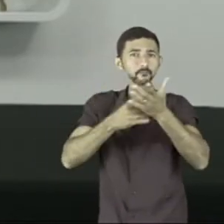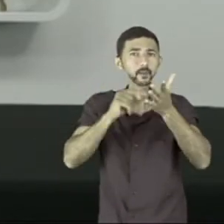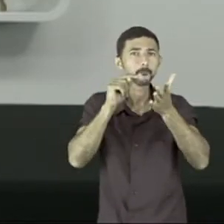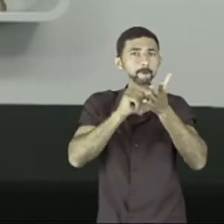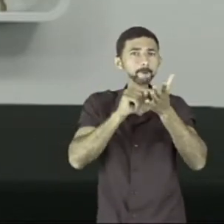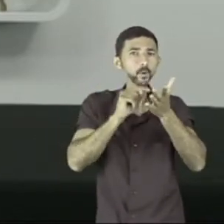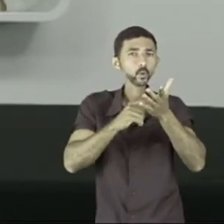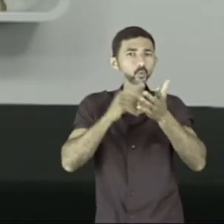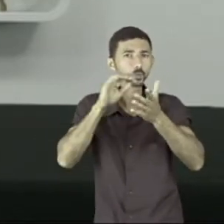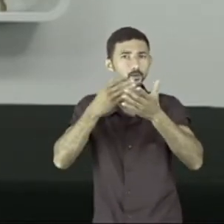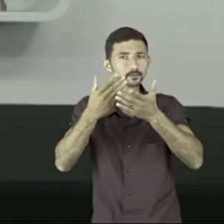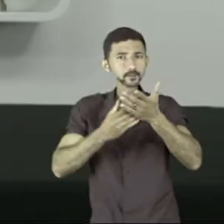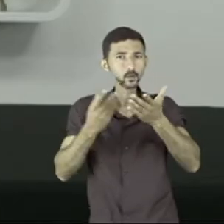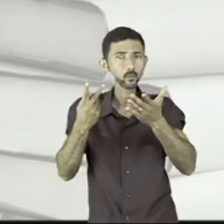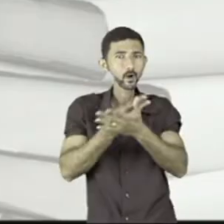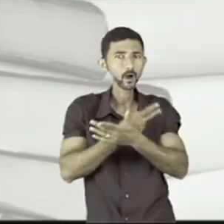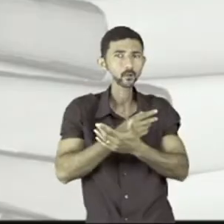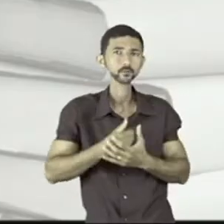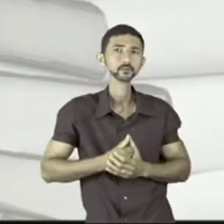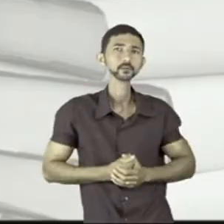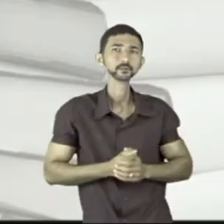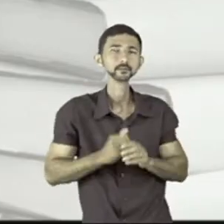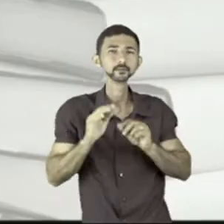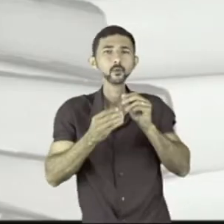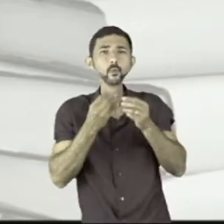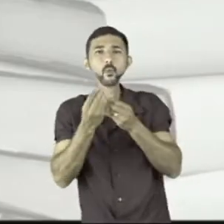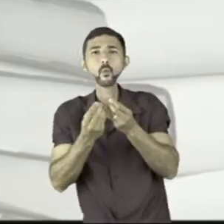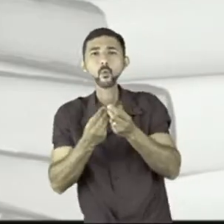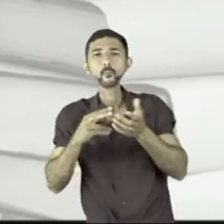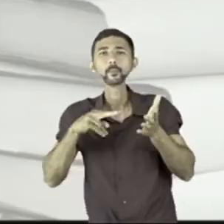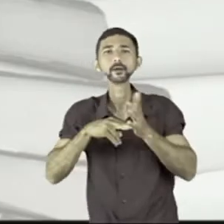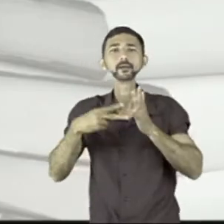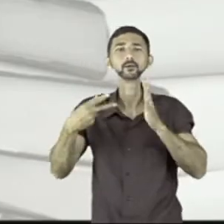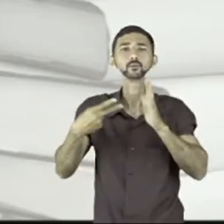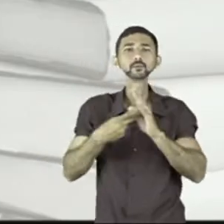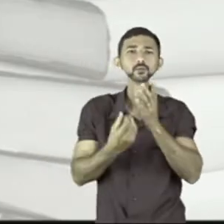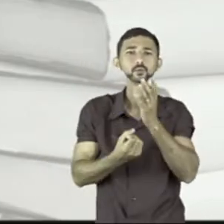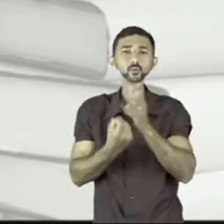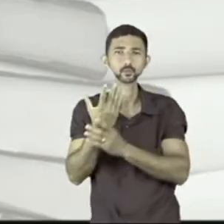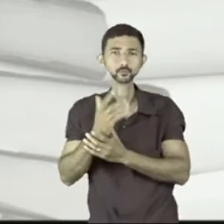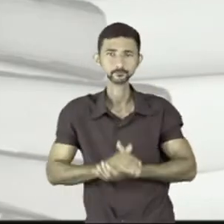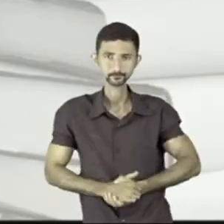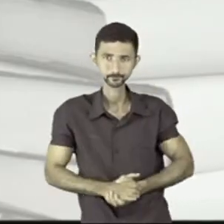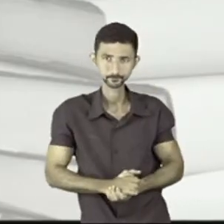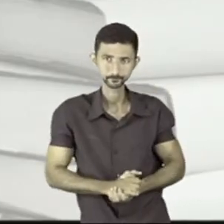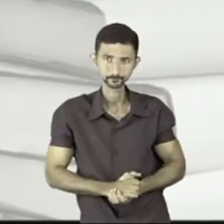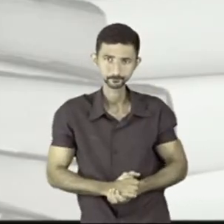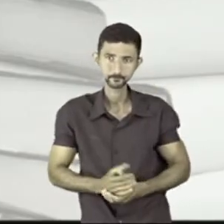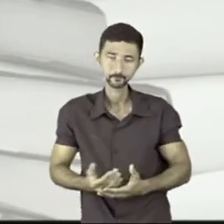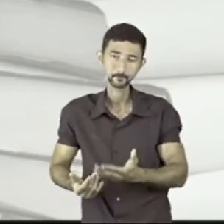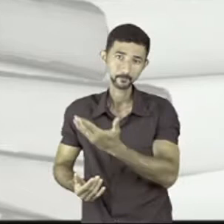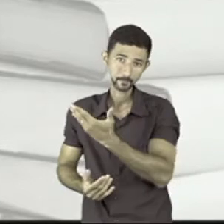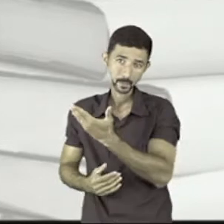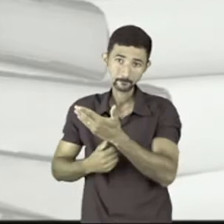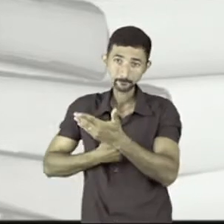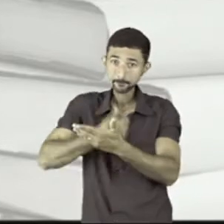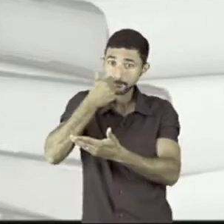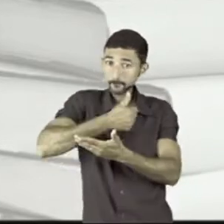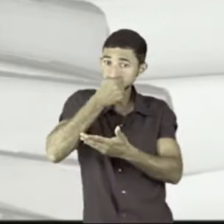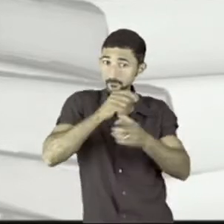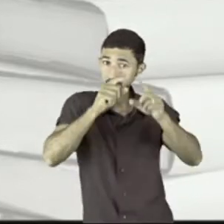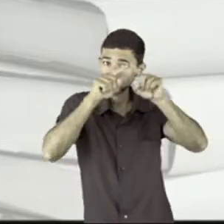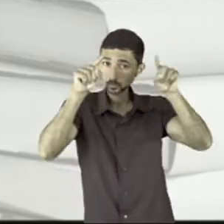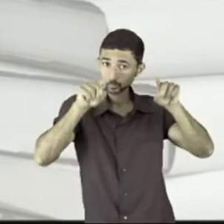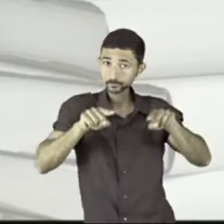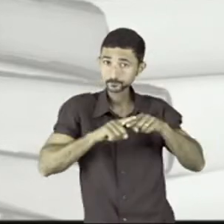pontuação, ela acontece e como que o sentido, ele é construído. Olha só, aqui no primeiro você